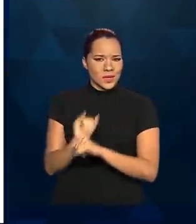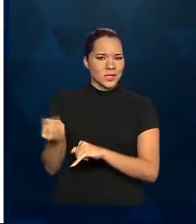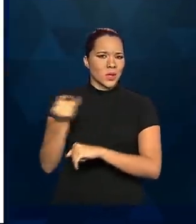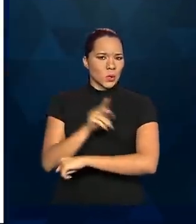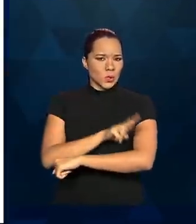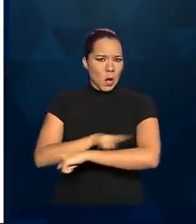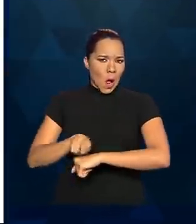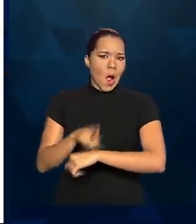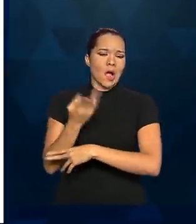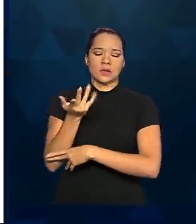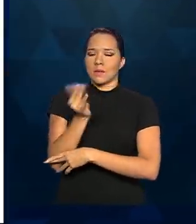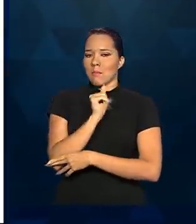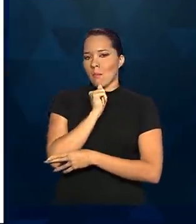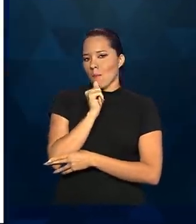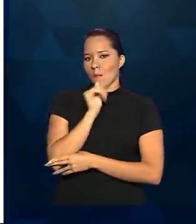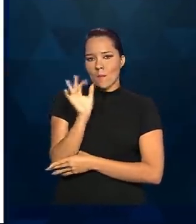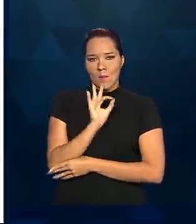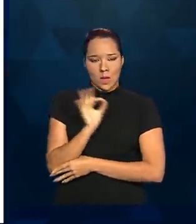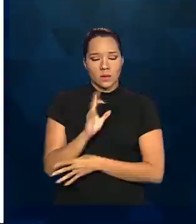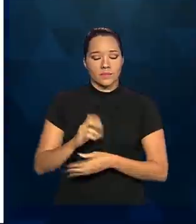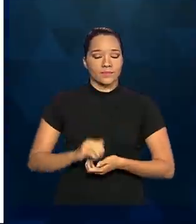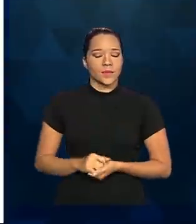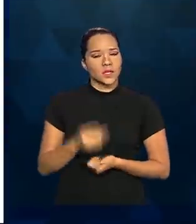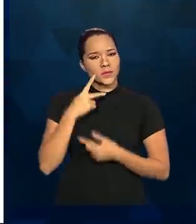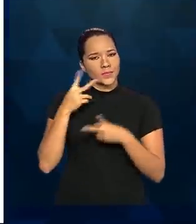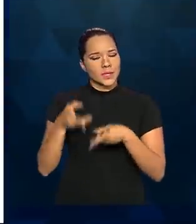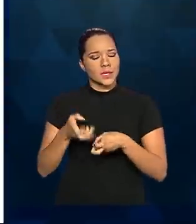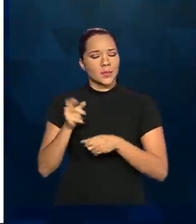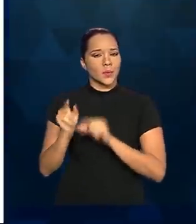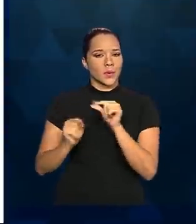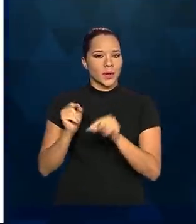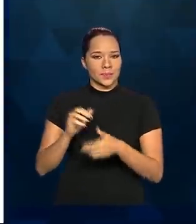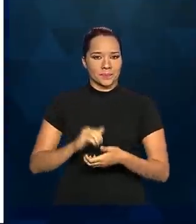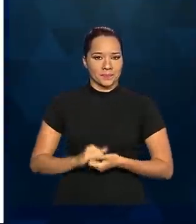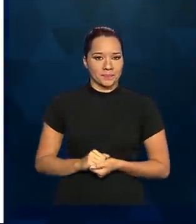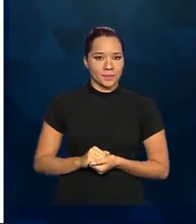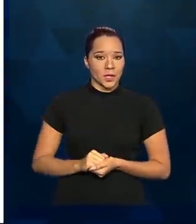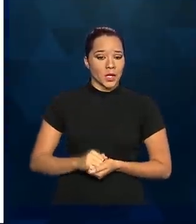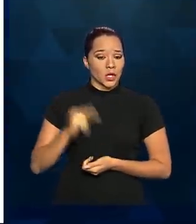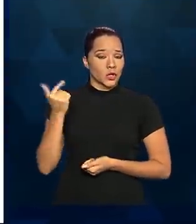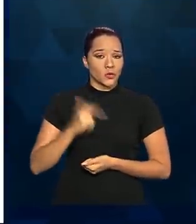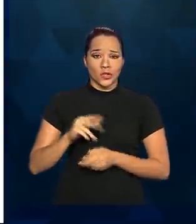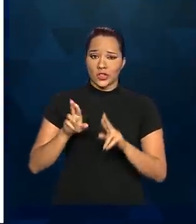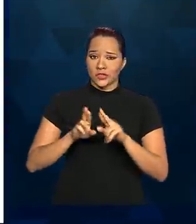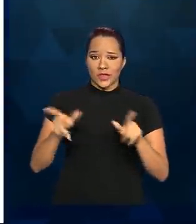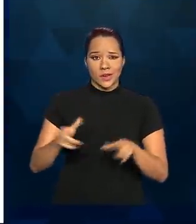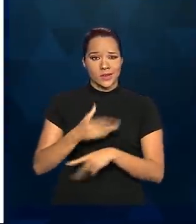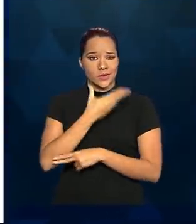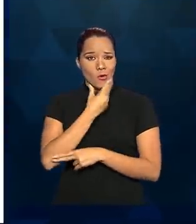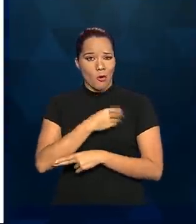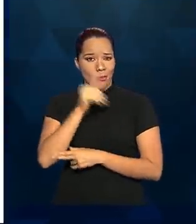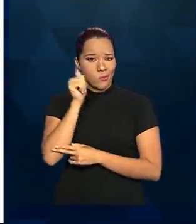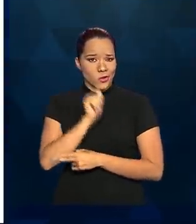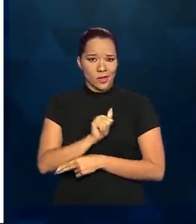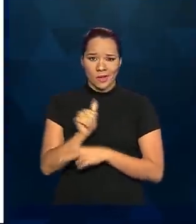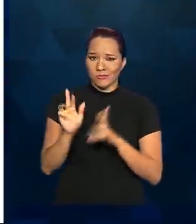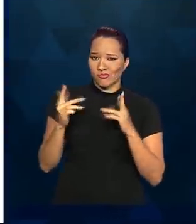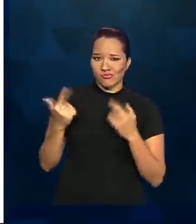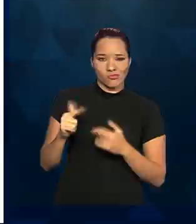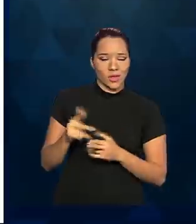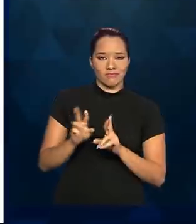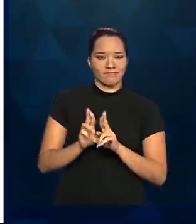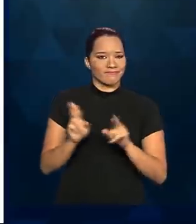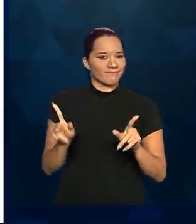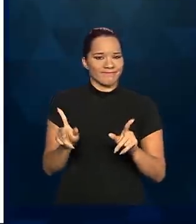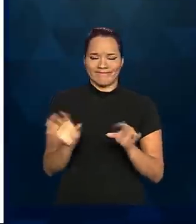apresentou de forma detalhada, a gente nota, em primeiro lugar, que não tem diferença entre homens e mulheres, o que